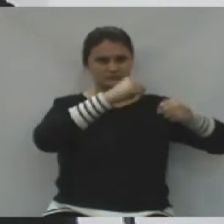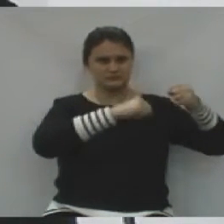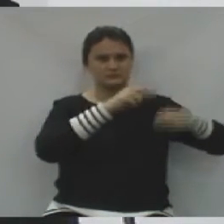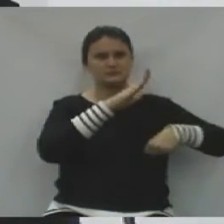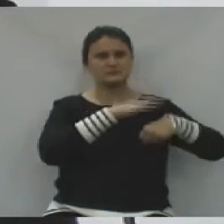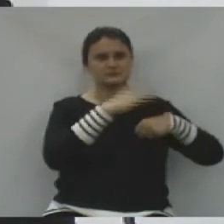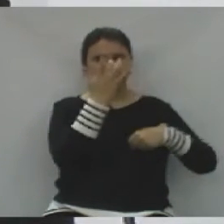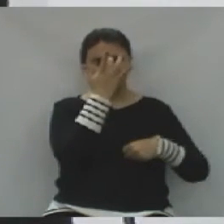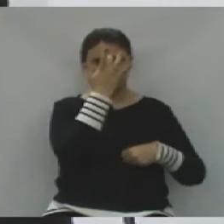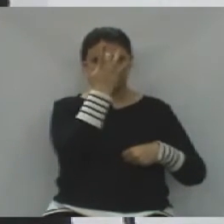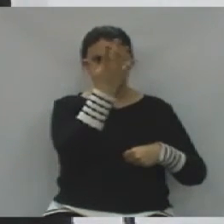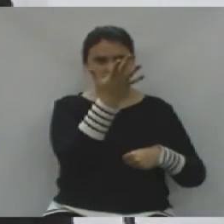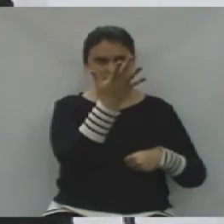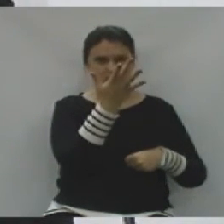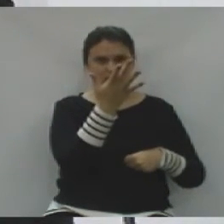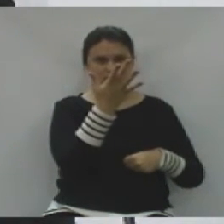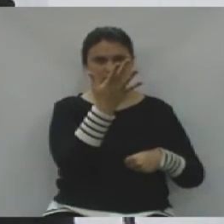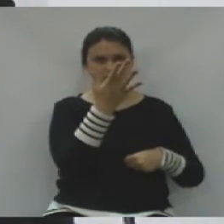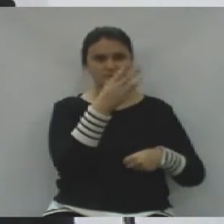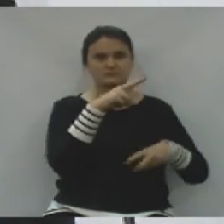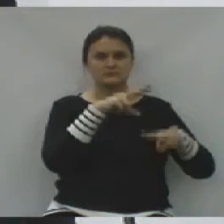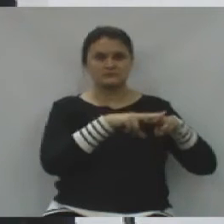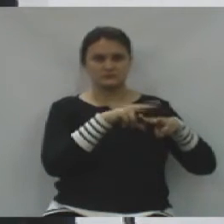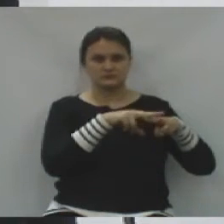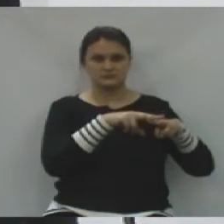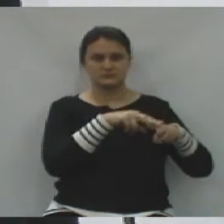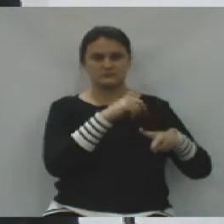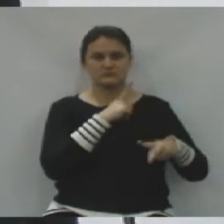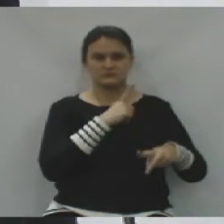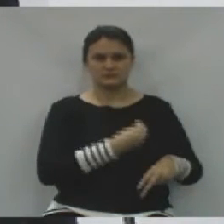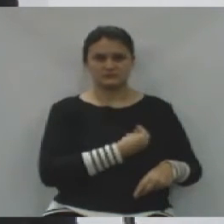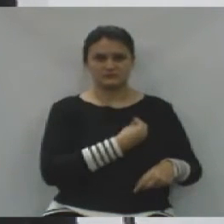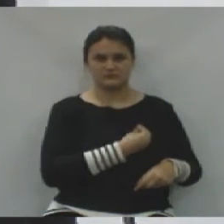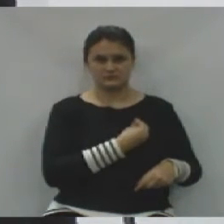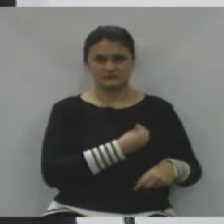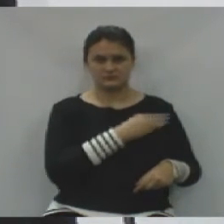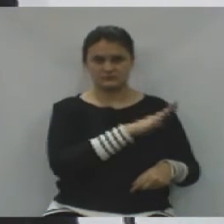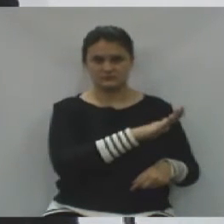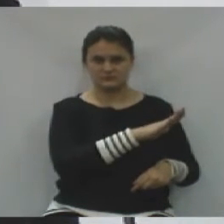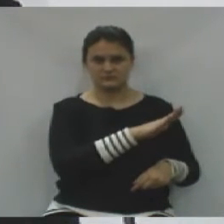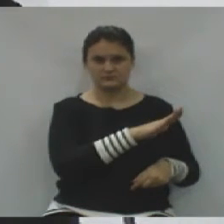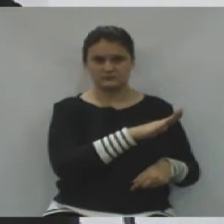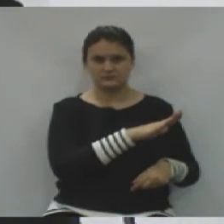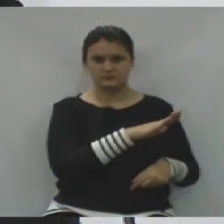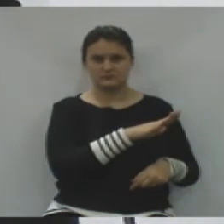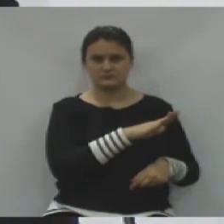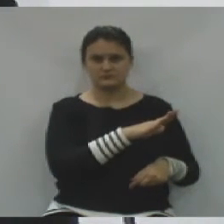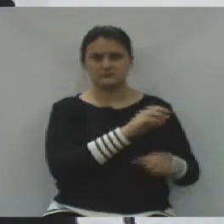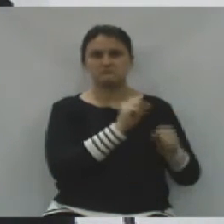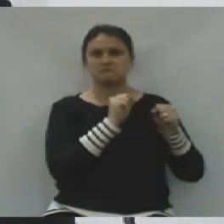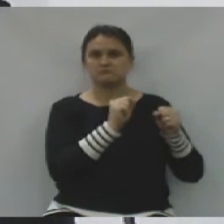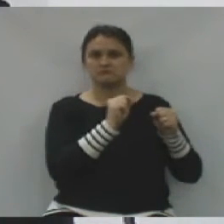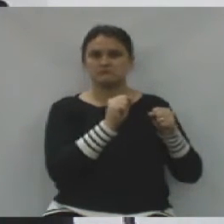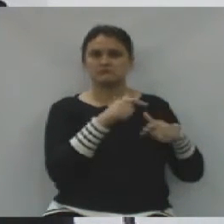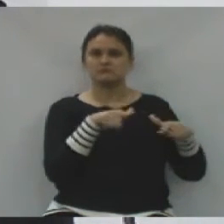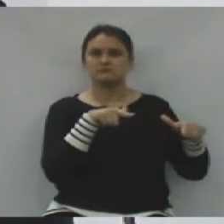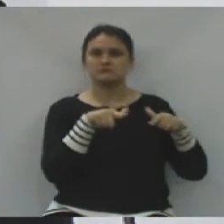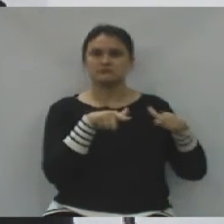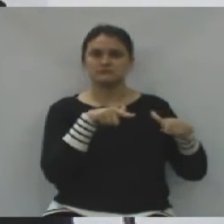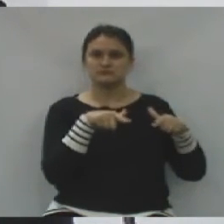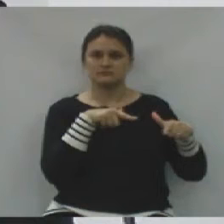facilitar para que os presos lá existentes, numa condicional ou situação melhor, possam trabalhar.